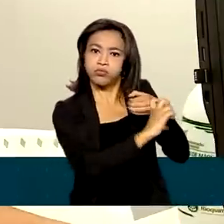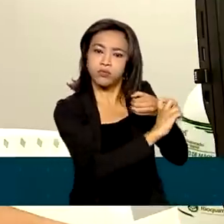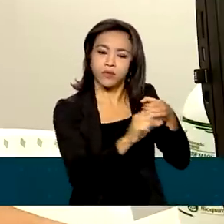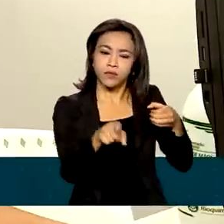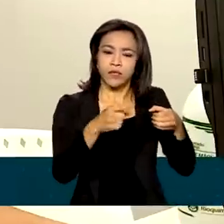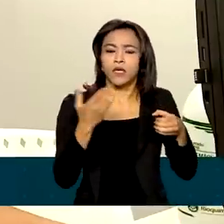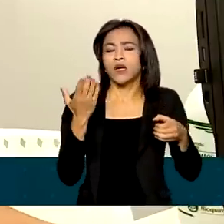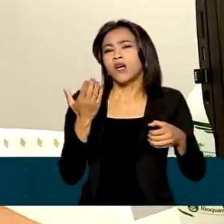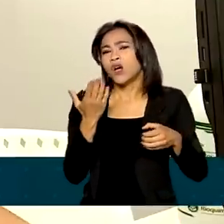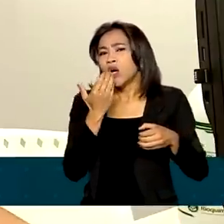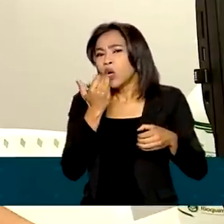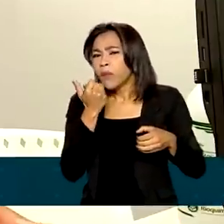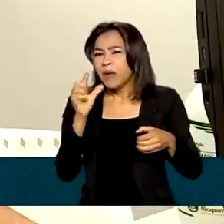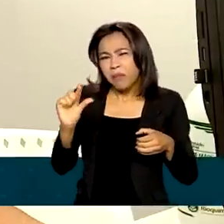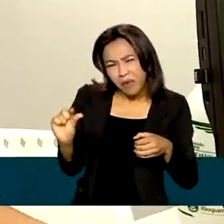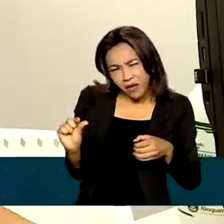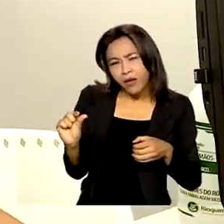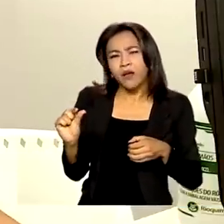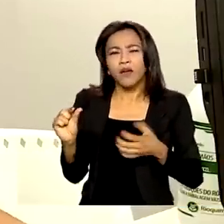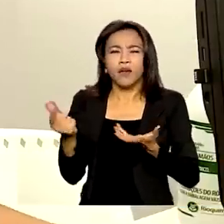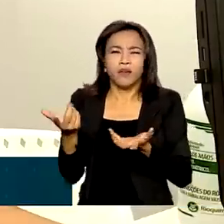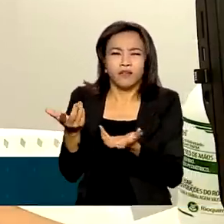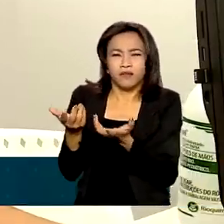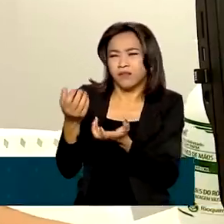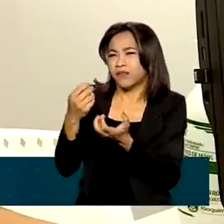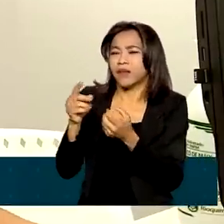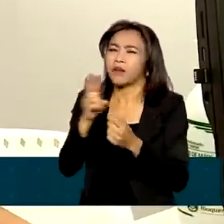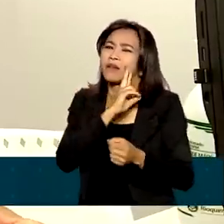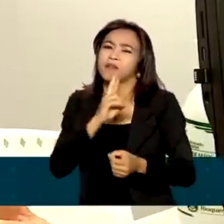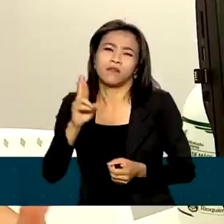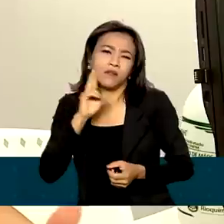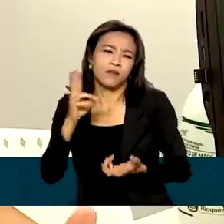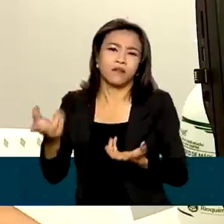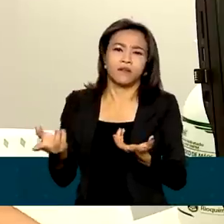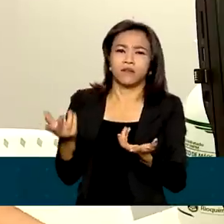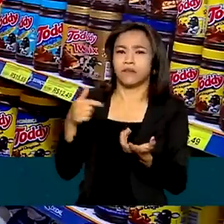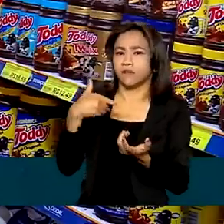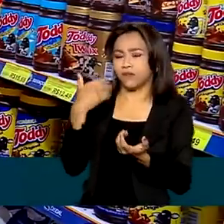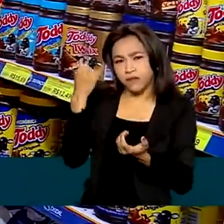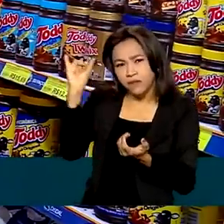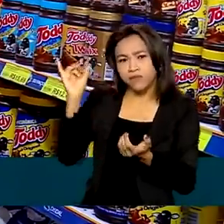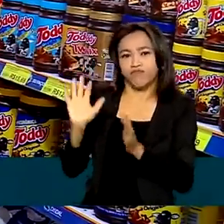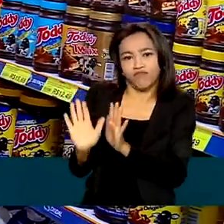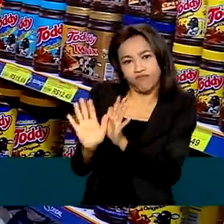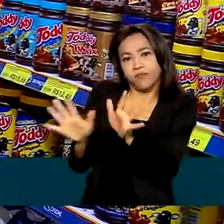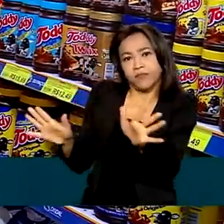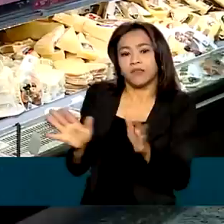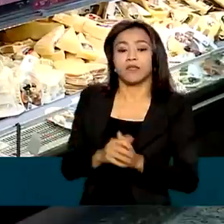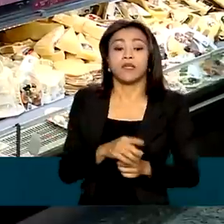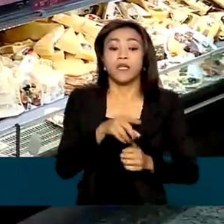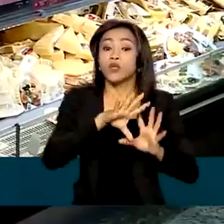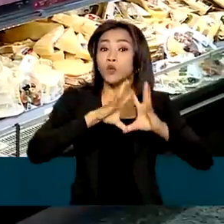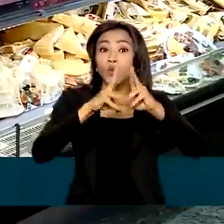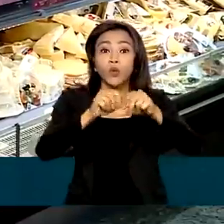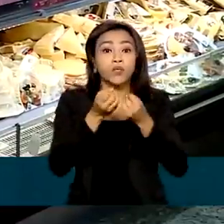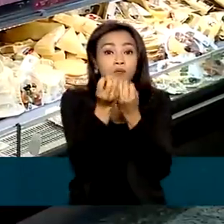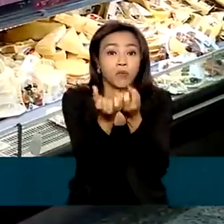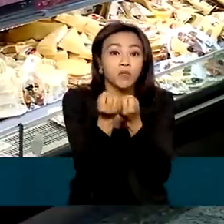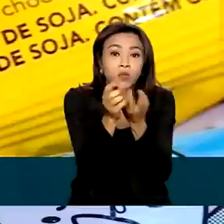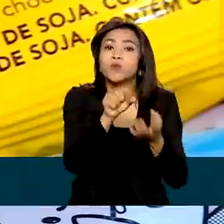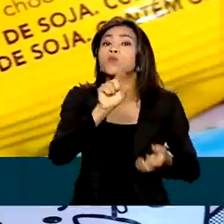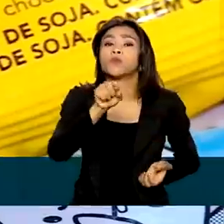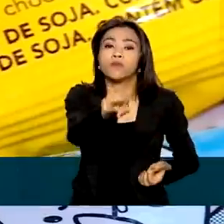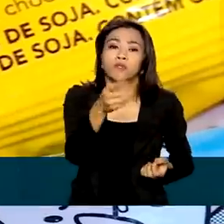né? Comer menos comida, menos fast food, comida rápida, comer em restaurantes. Todas as informações sobre o que você está